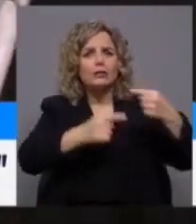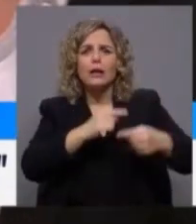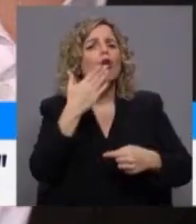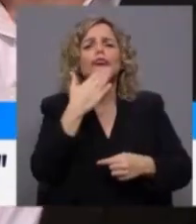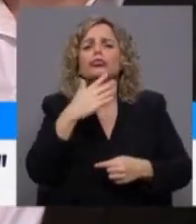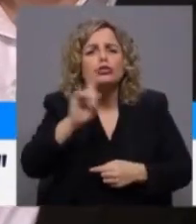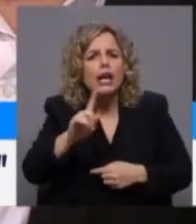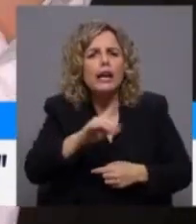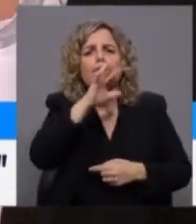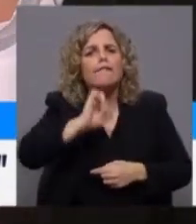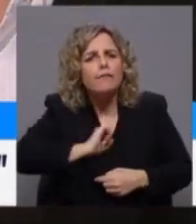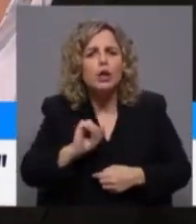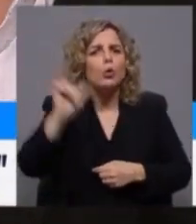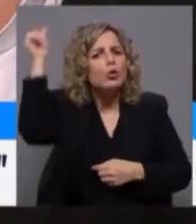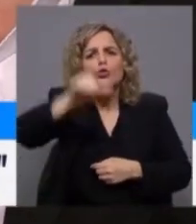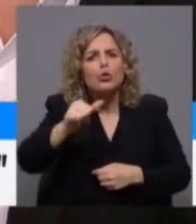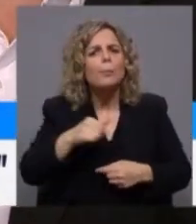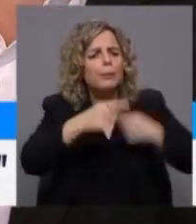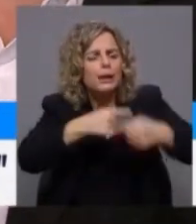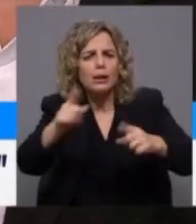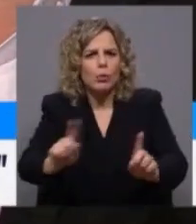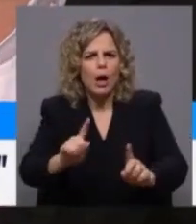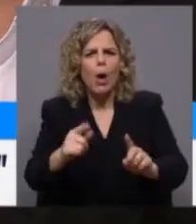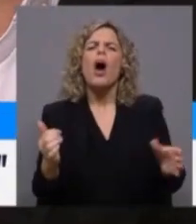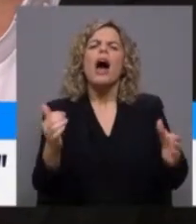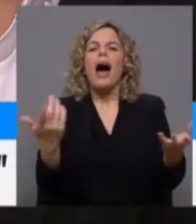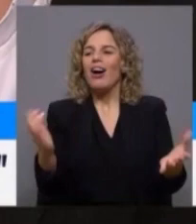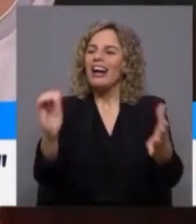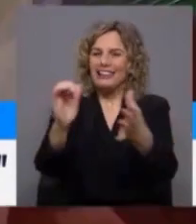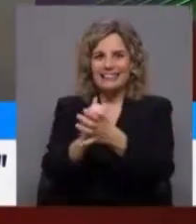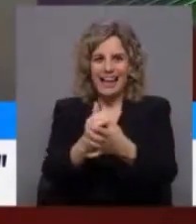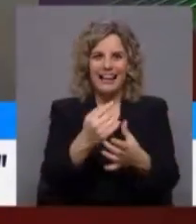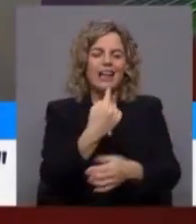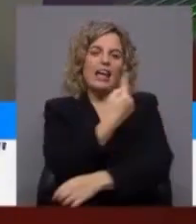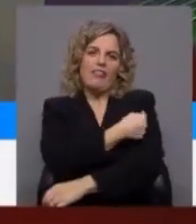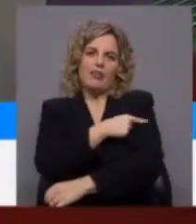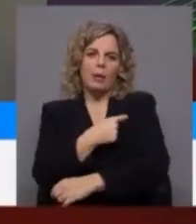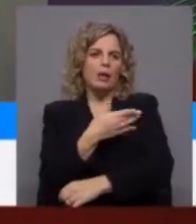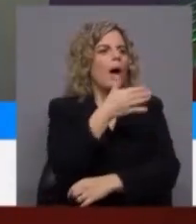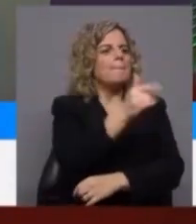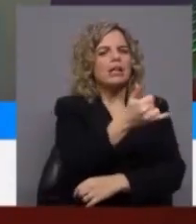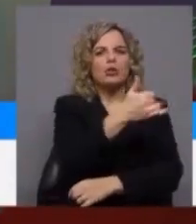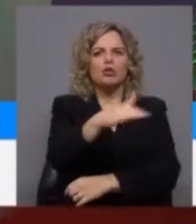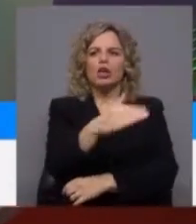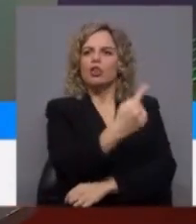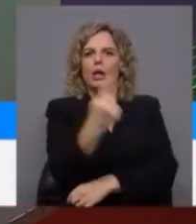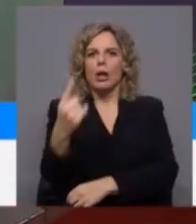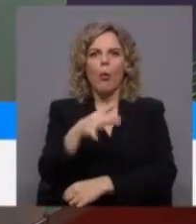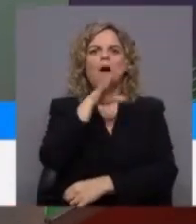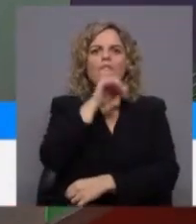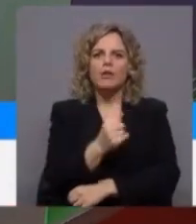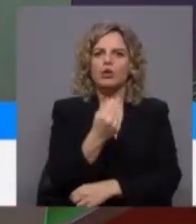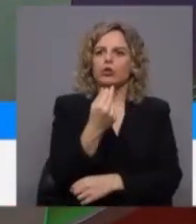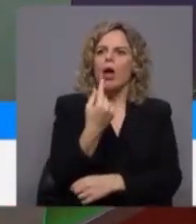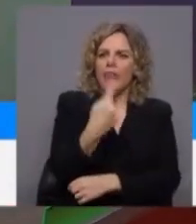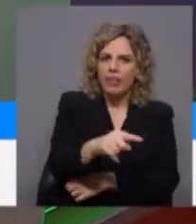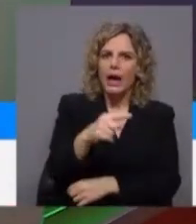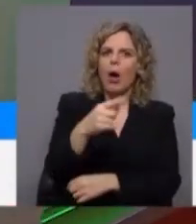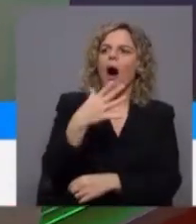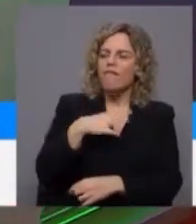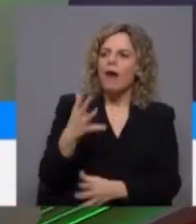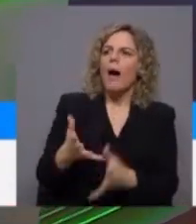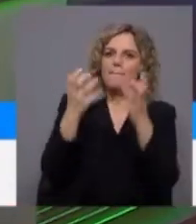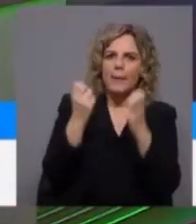sobrinhos ou dos meus filhos. Um casal de enfermeiros a ganharem 1.200 euros cada um com filhos ou a quererem ter mais filhos, evidentemente estão sempre